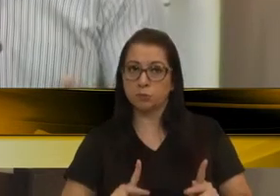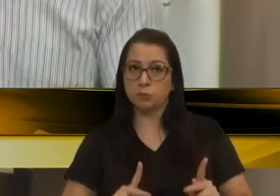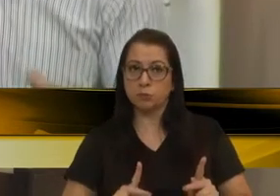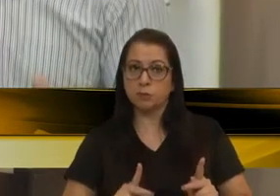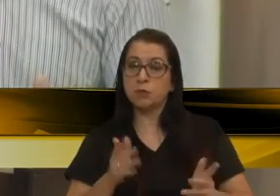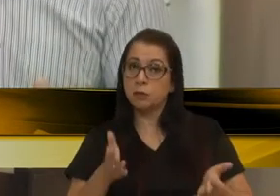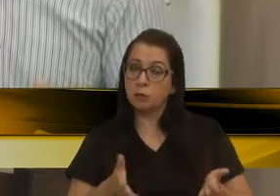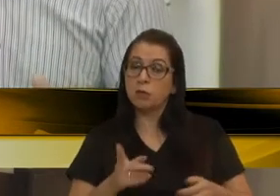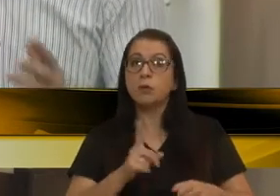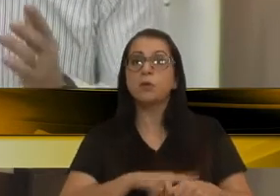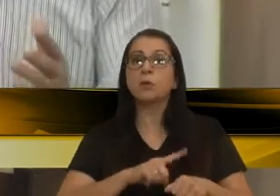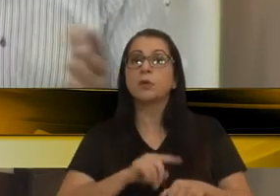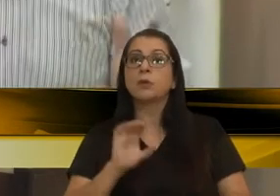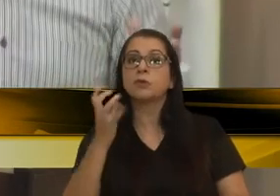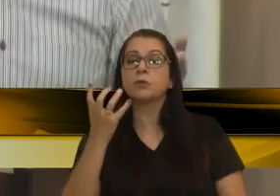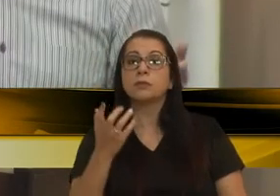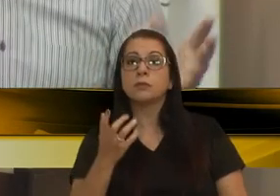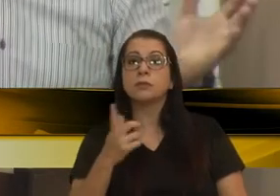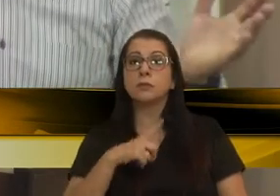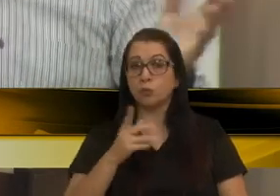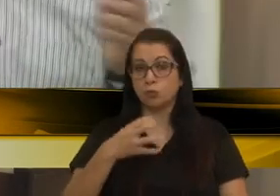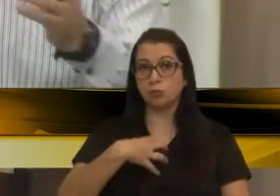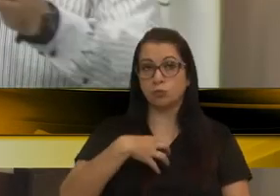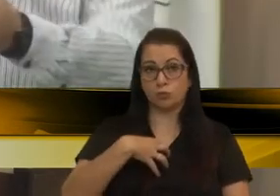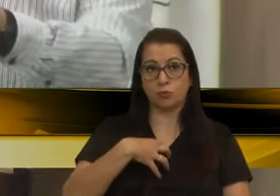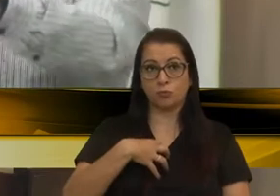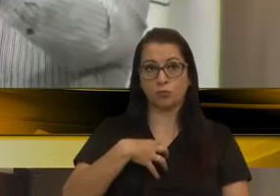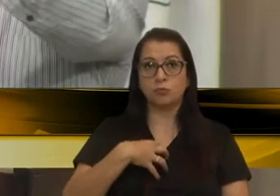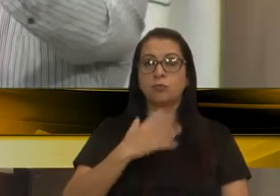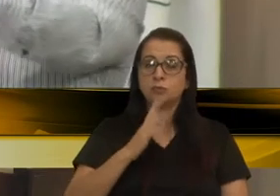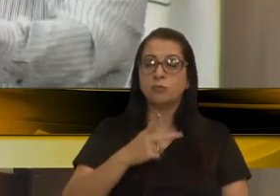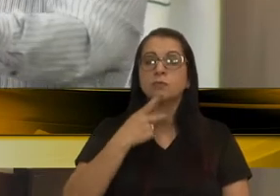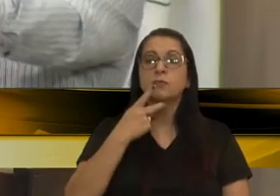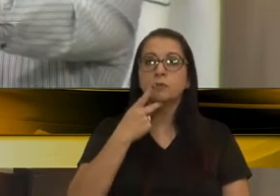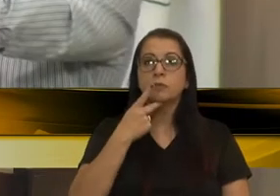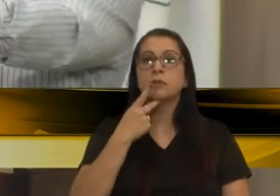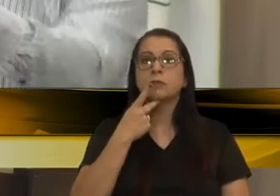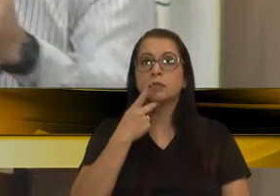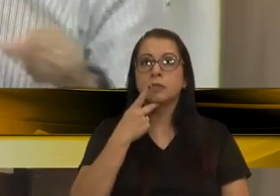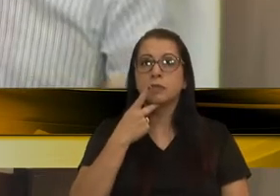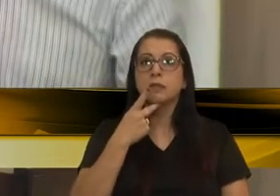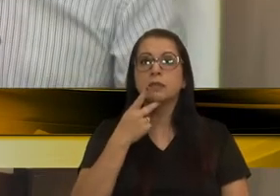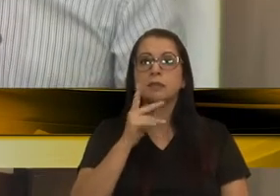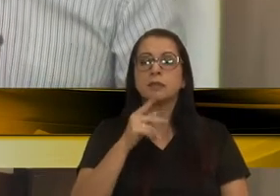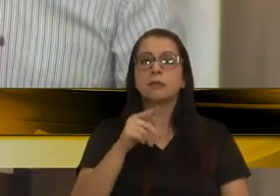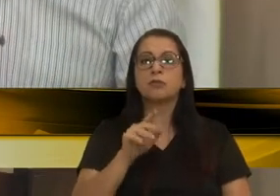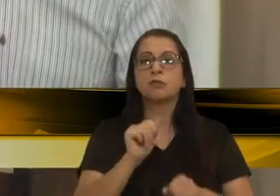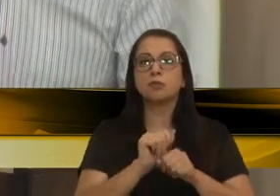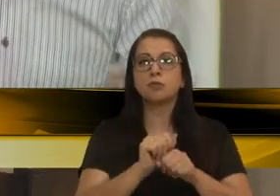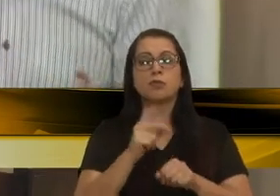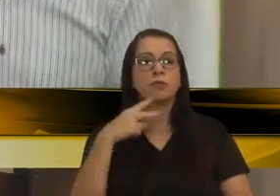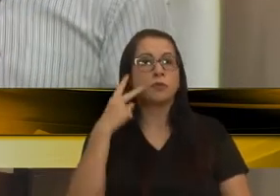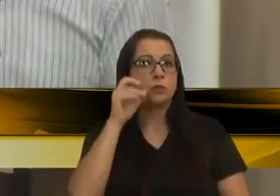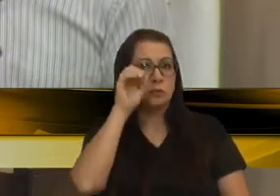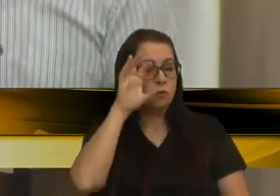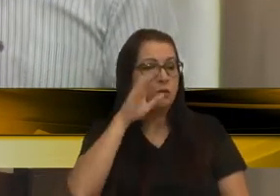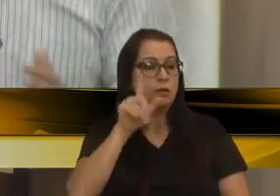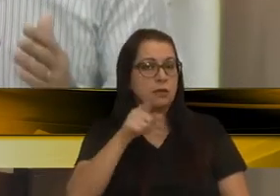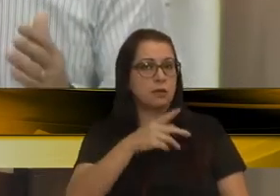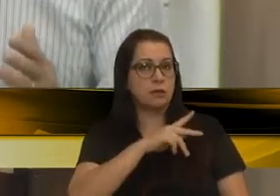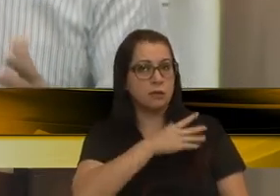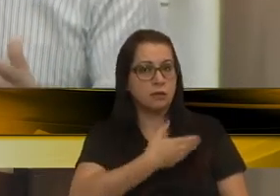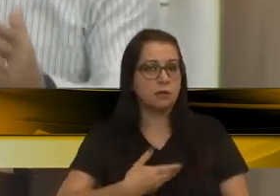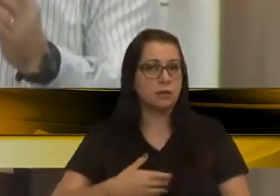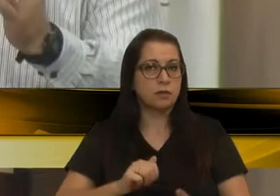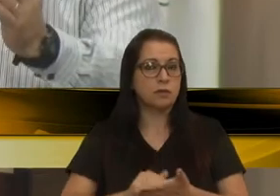E agora é a hora de resolver. Só tem uma maneira. Já falei com a contribuição do vereador Fiusa, que é do governo. Permite